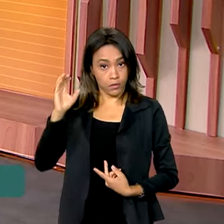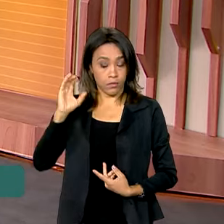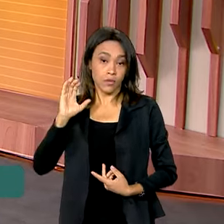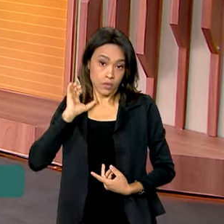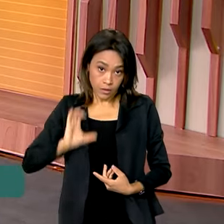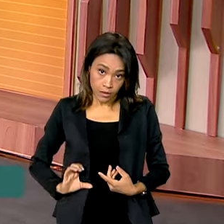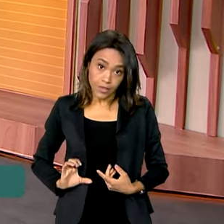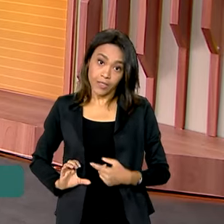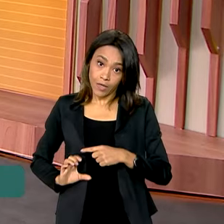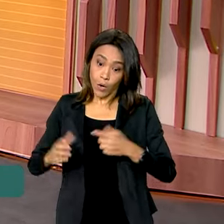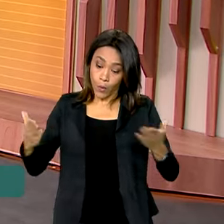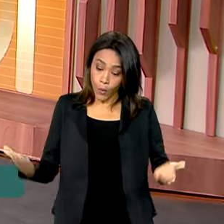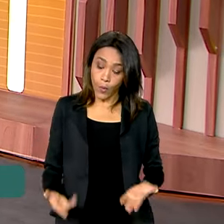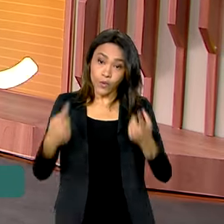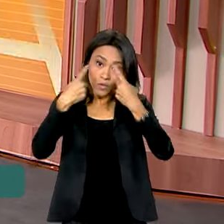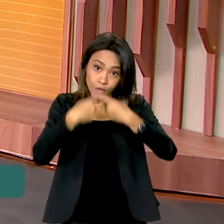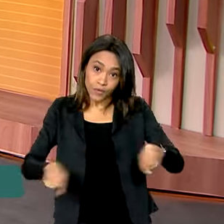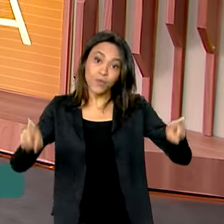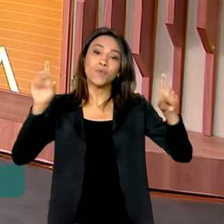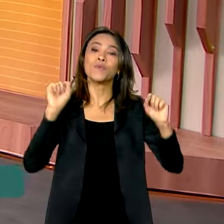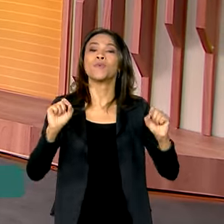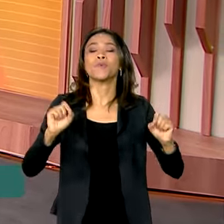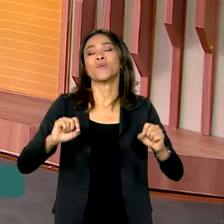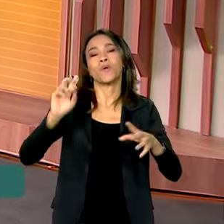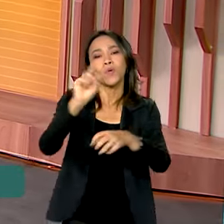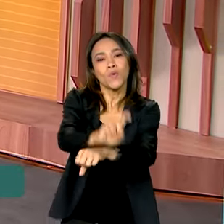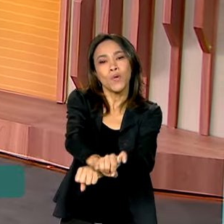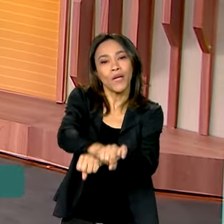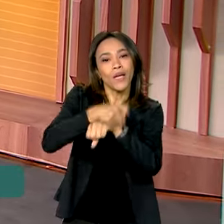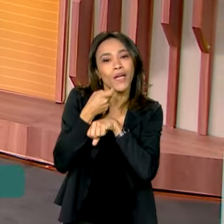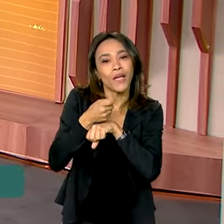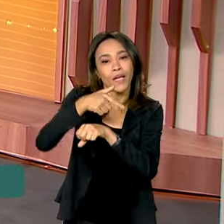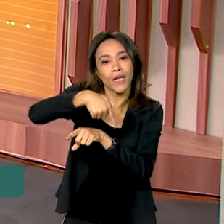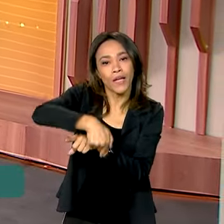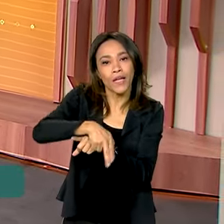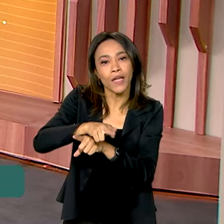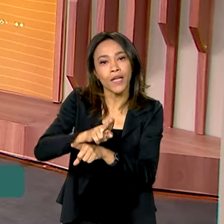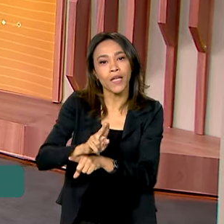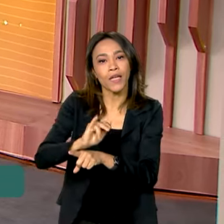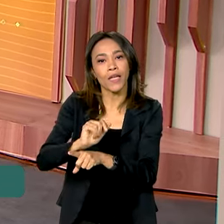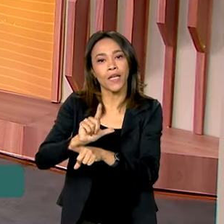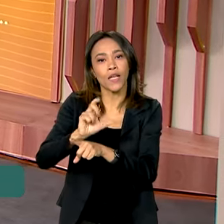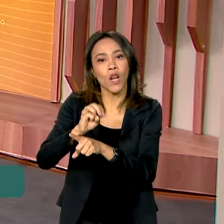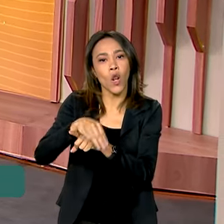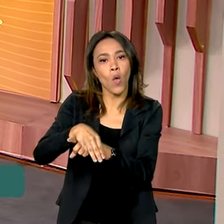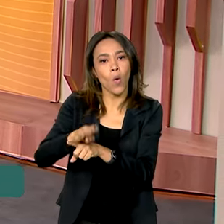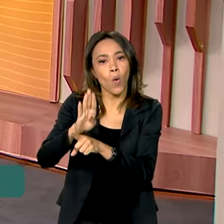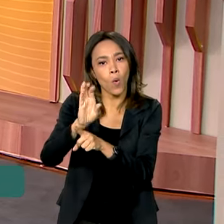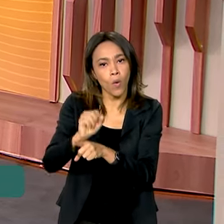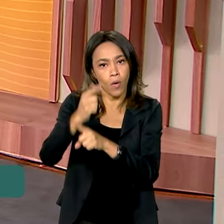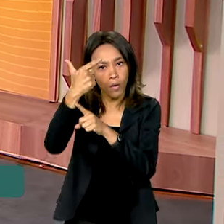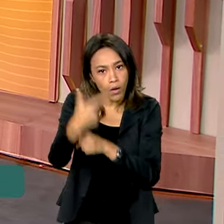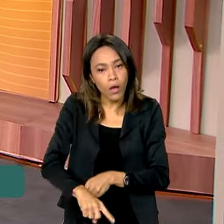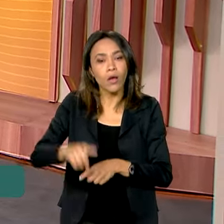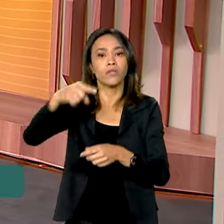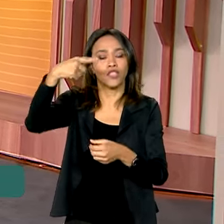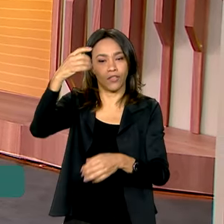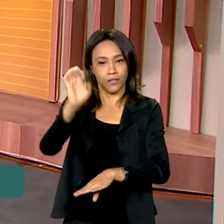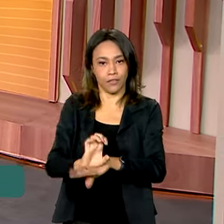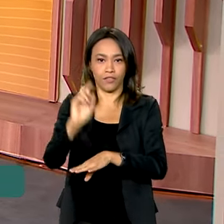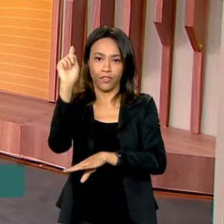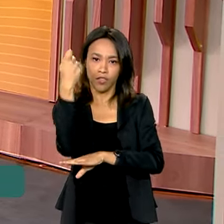Mais Cidadania no Quilombo Calunga, em Cavalcante, Estado de Goiás. A iniciativa vai promover a formação